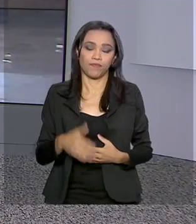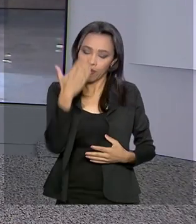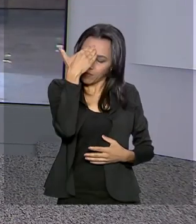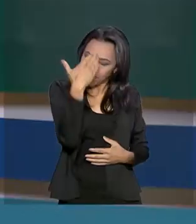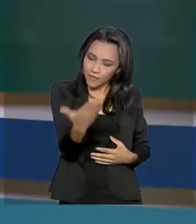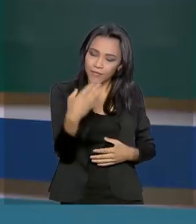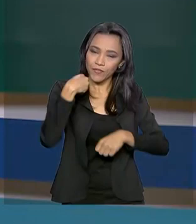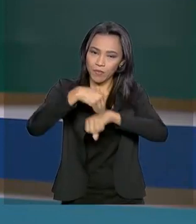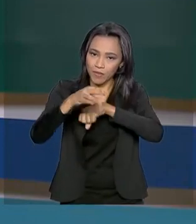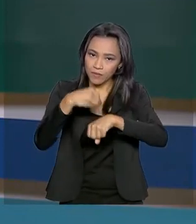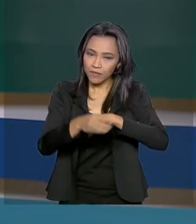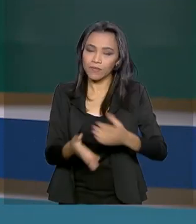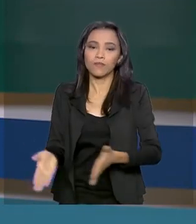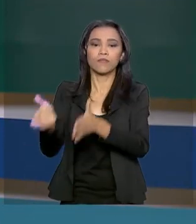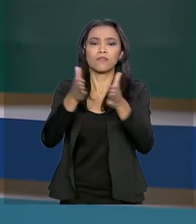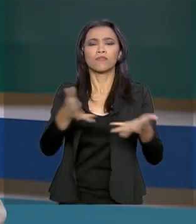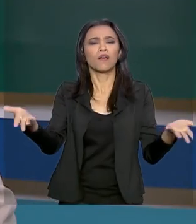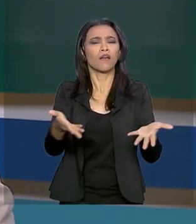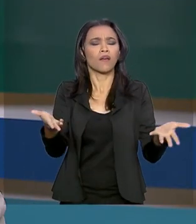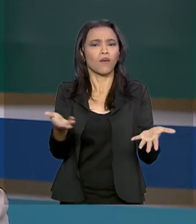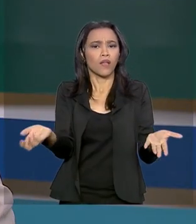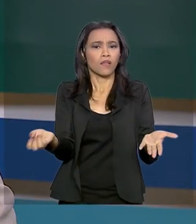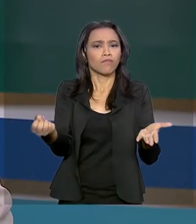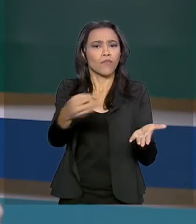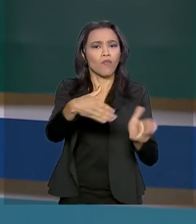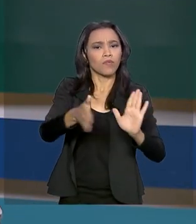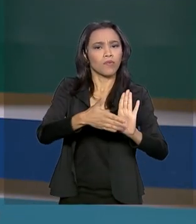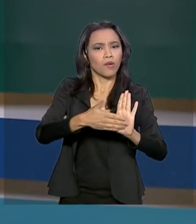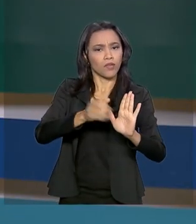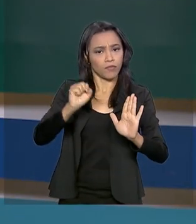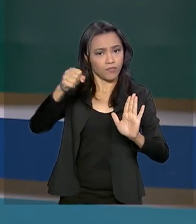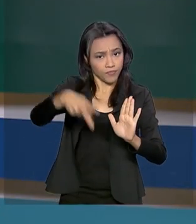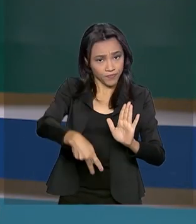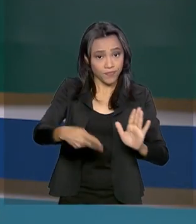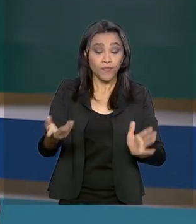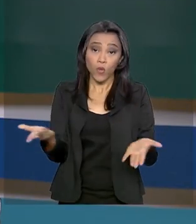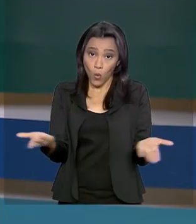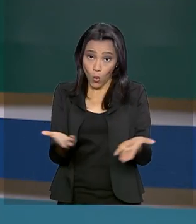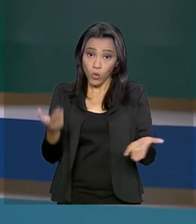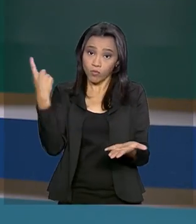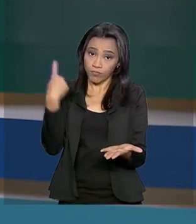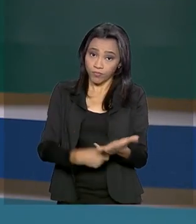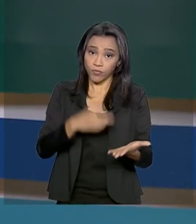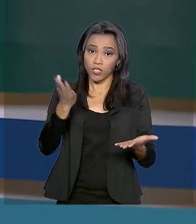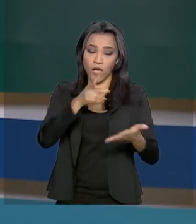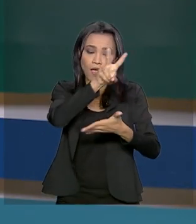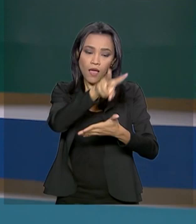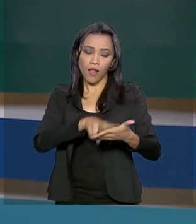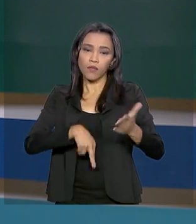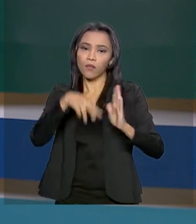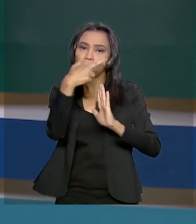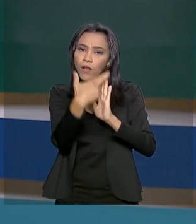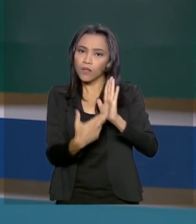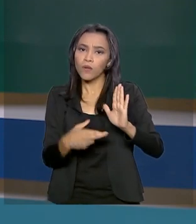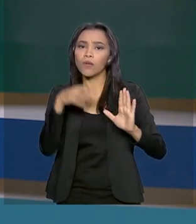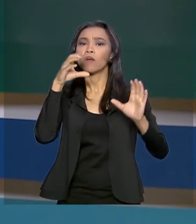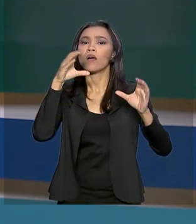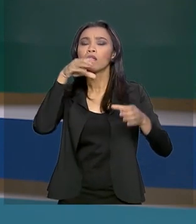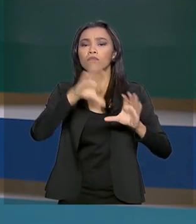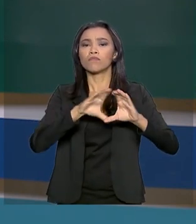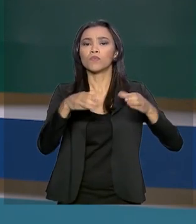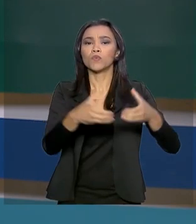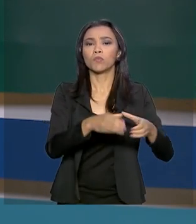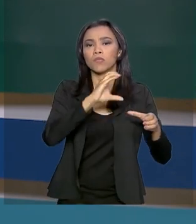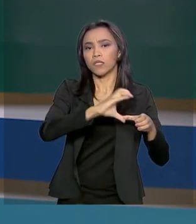informações. E vamos falar agora de nova previdência. Está marcada para hoje a leitura do relatório na Comissão de Constituição e Justiça do Senado.